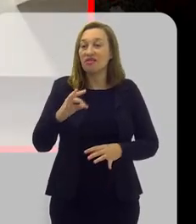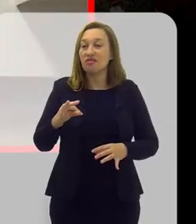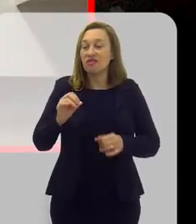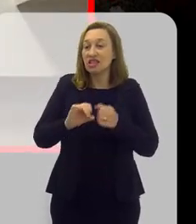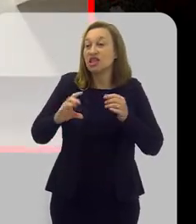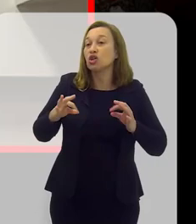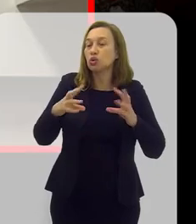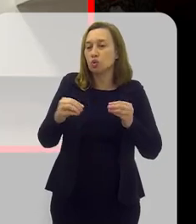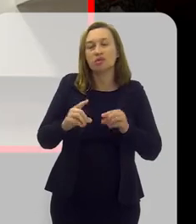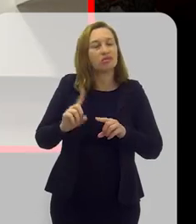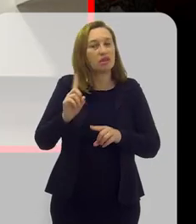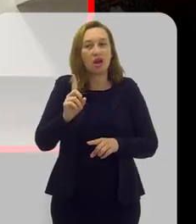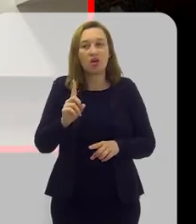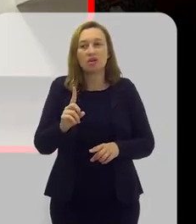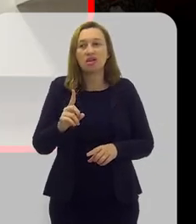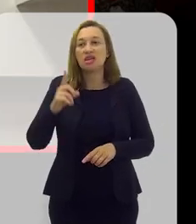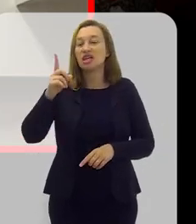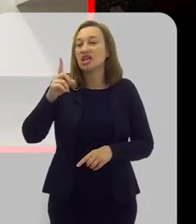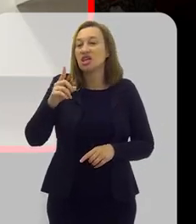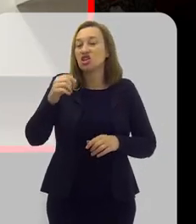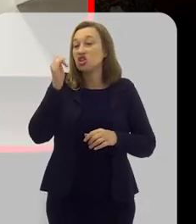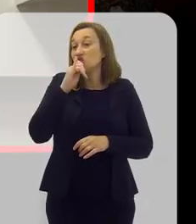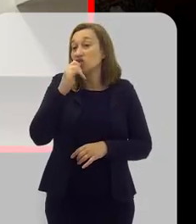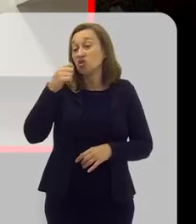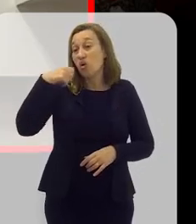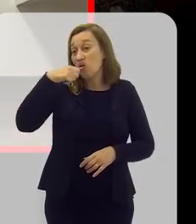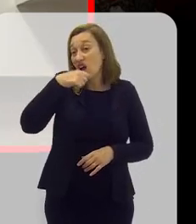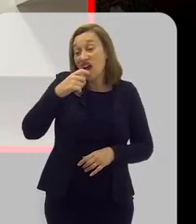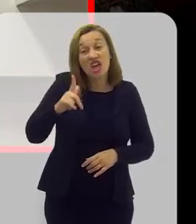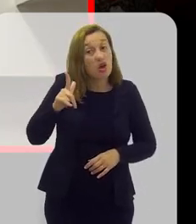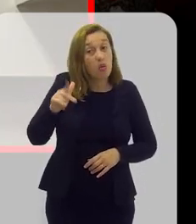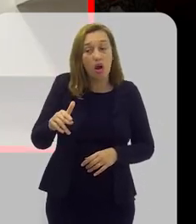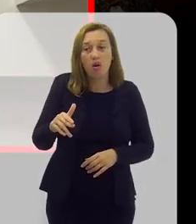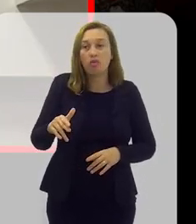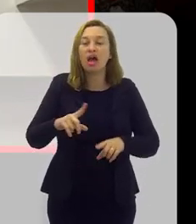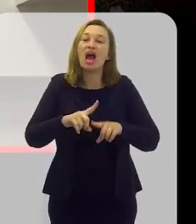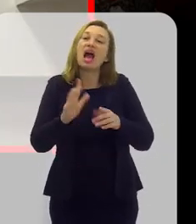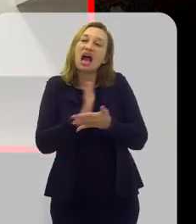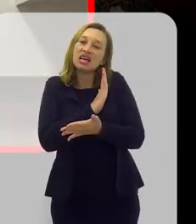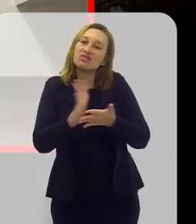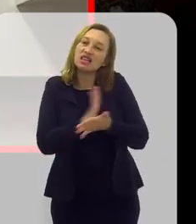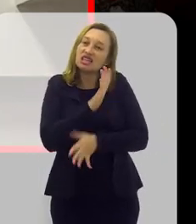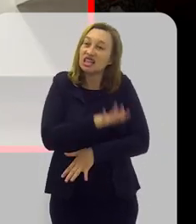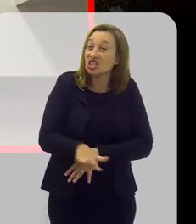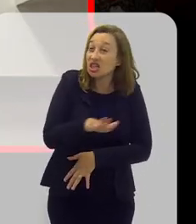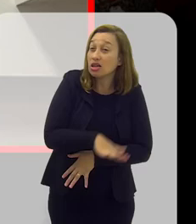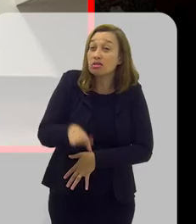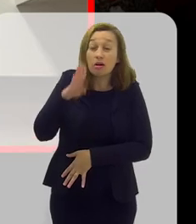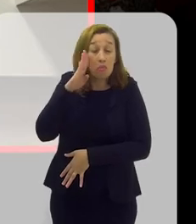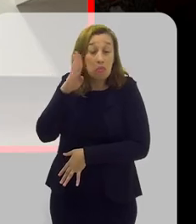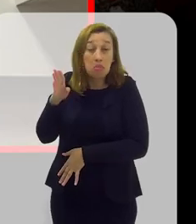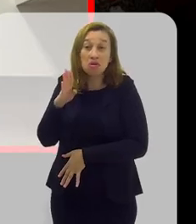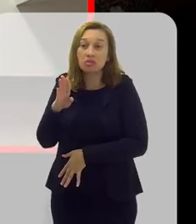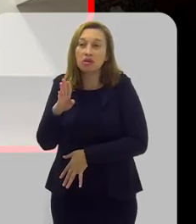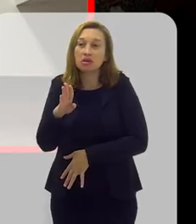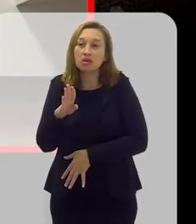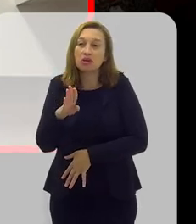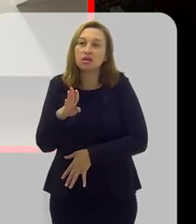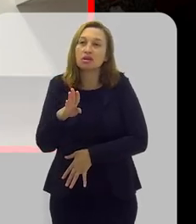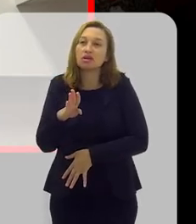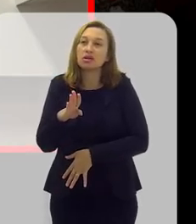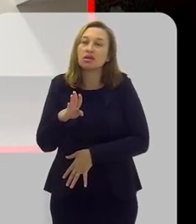escovar da mesma forma com a escova elétrica, tá? Mas muitas vezes as crianças, principalmente, são muito